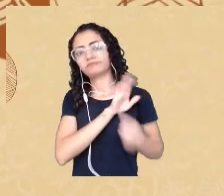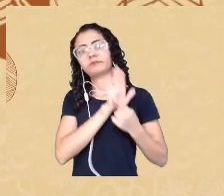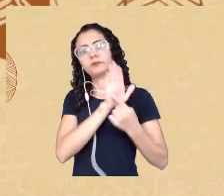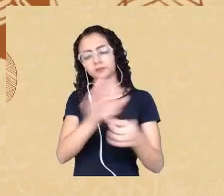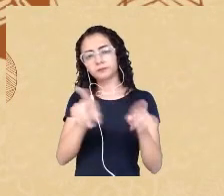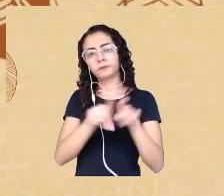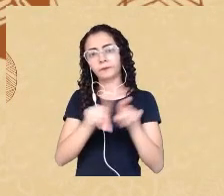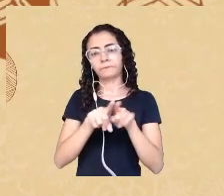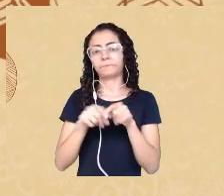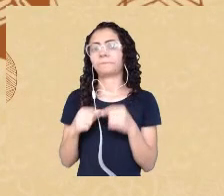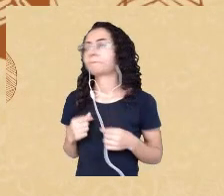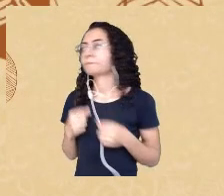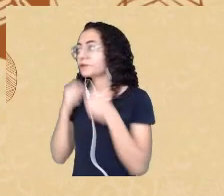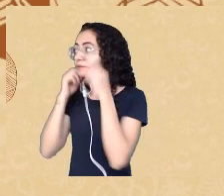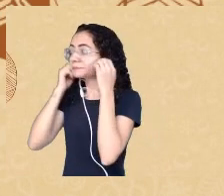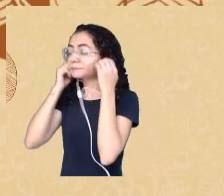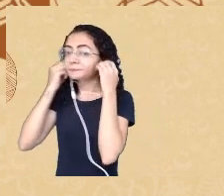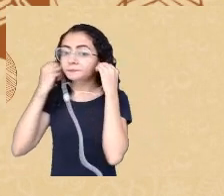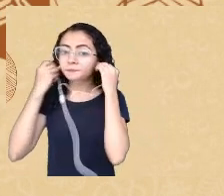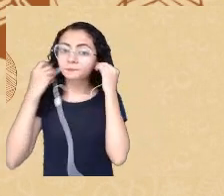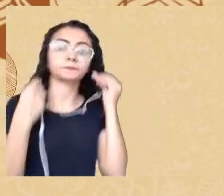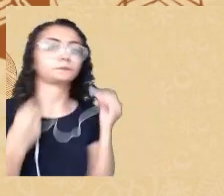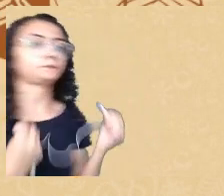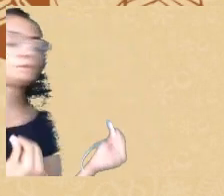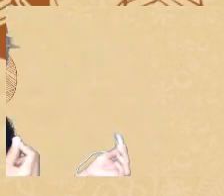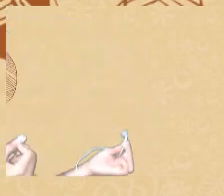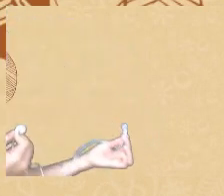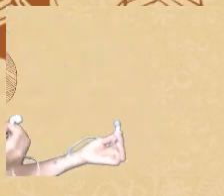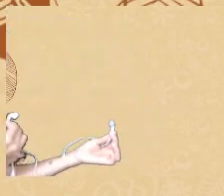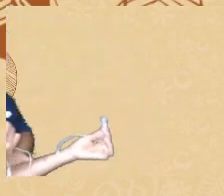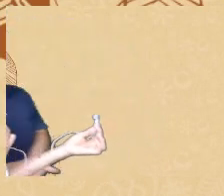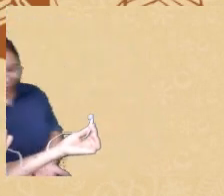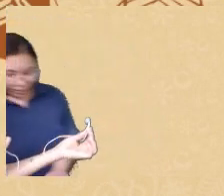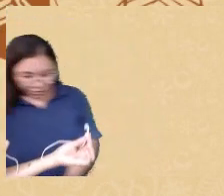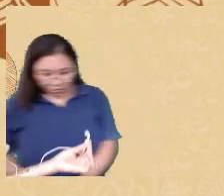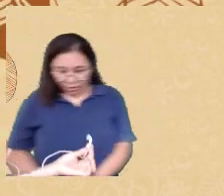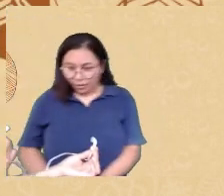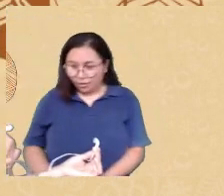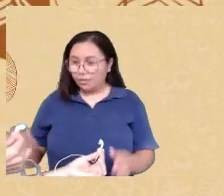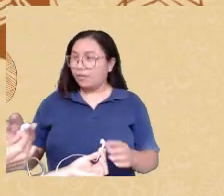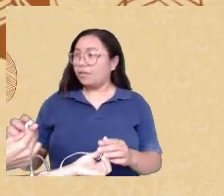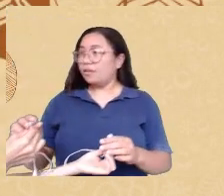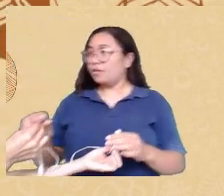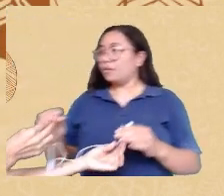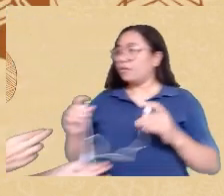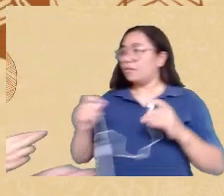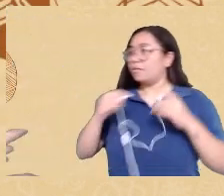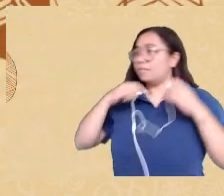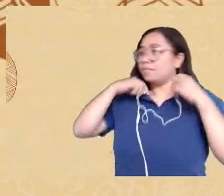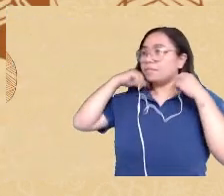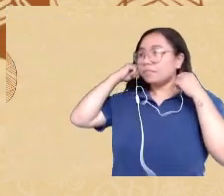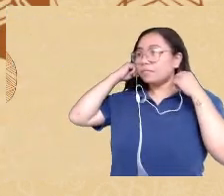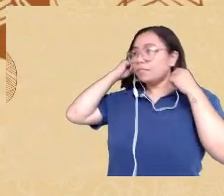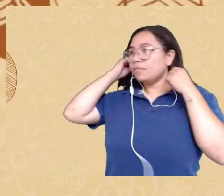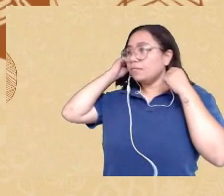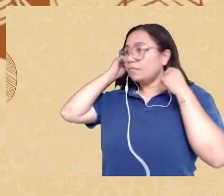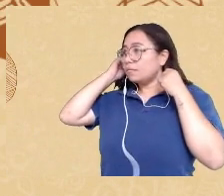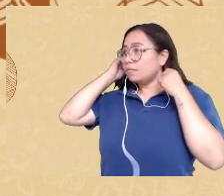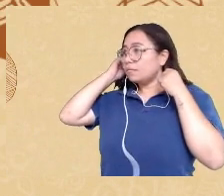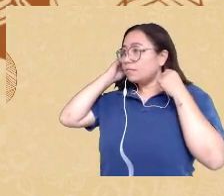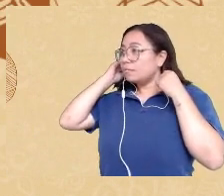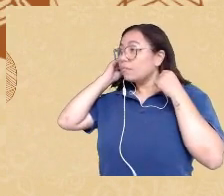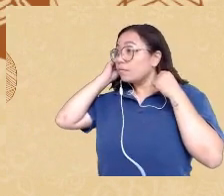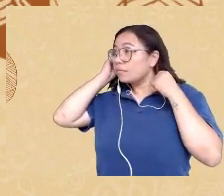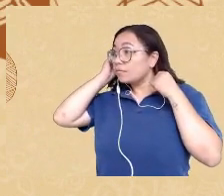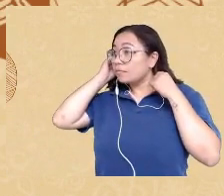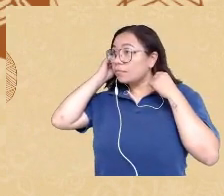análise aqui nos ajuda a visualizar em maior medida como que essas características elas se comportam